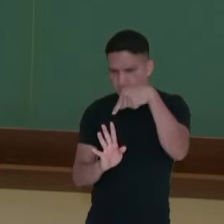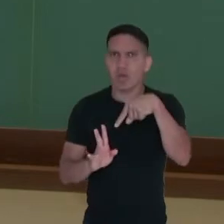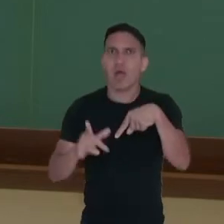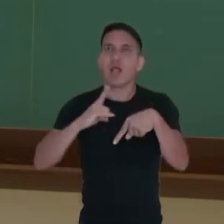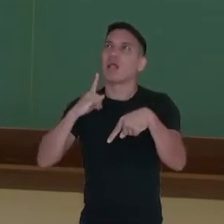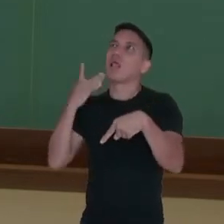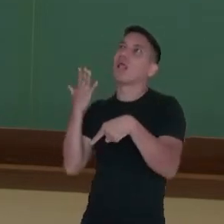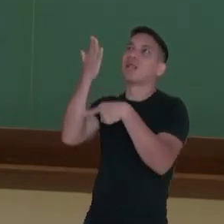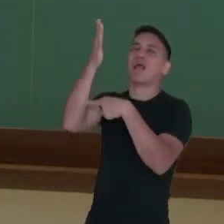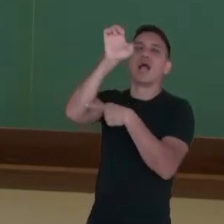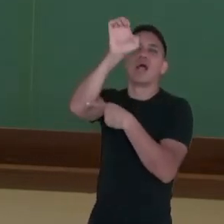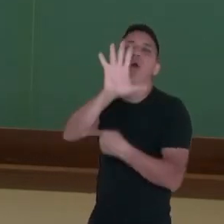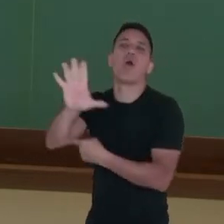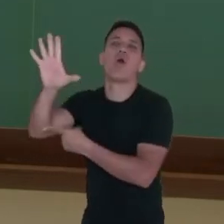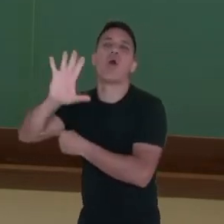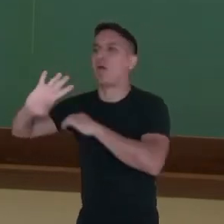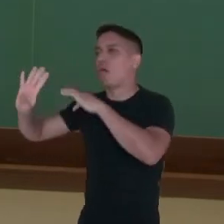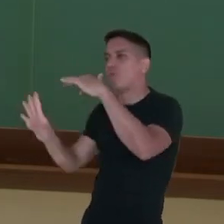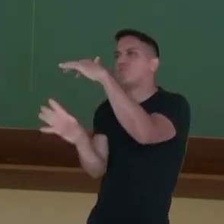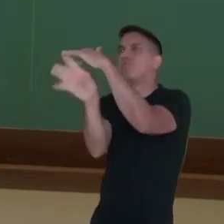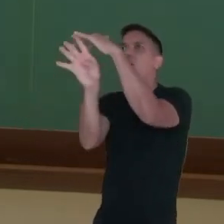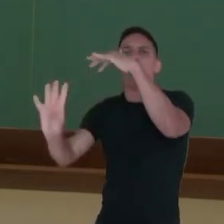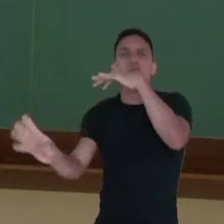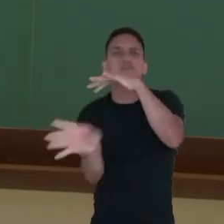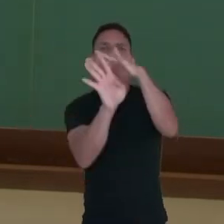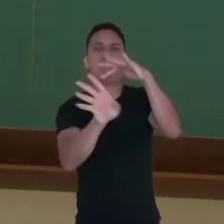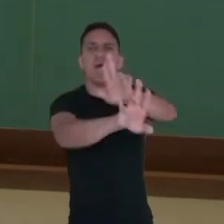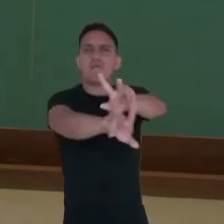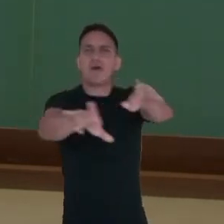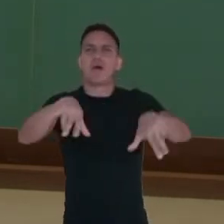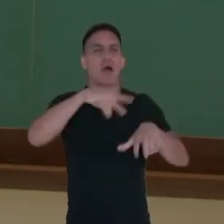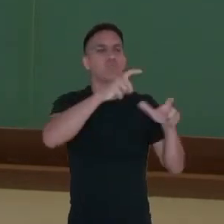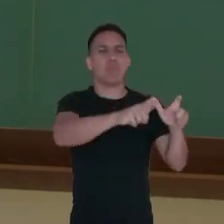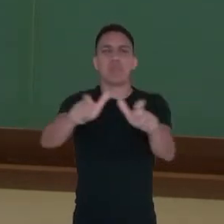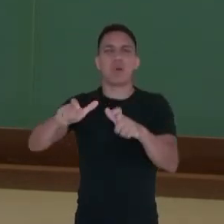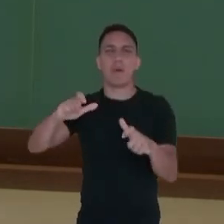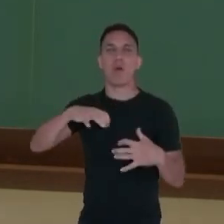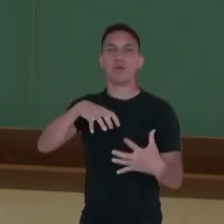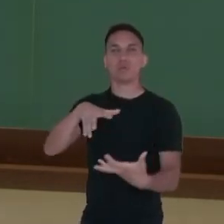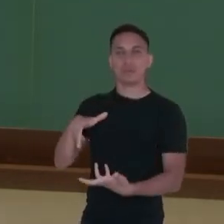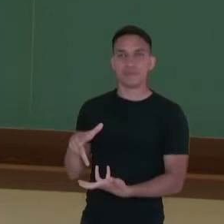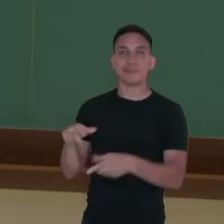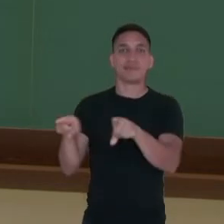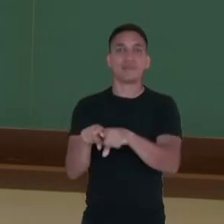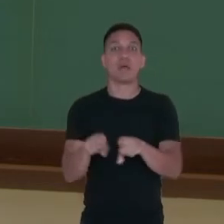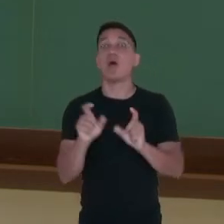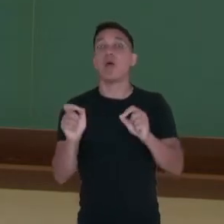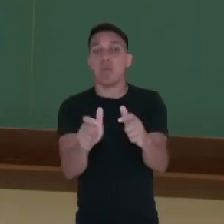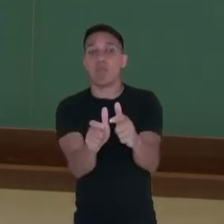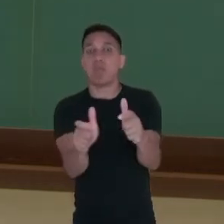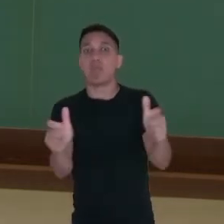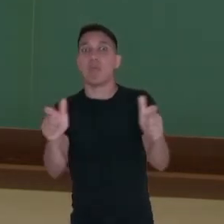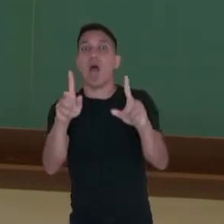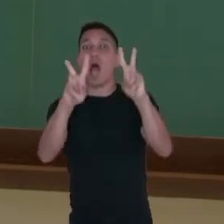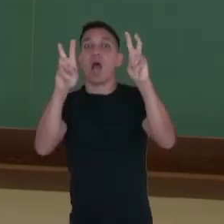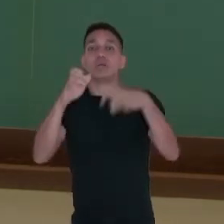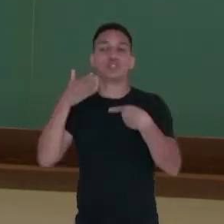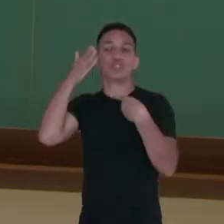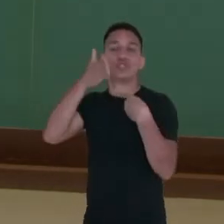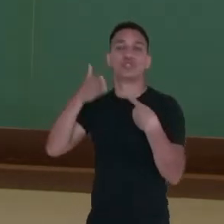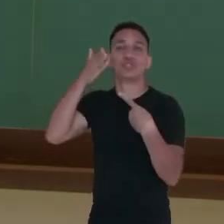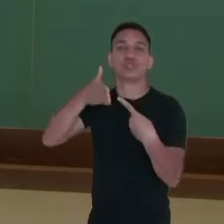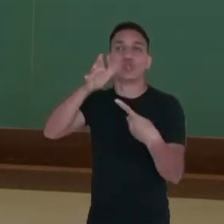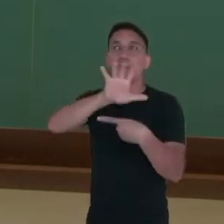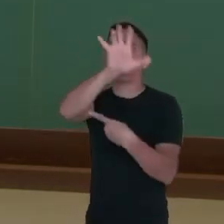Europa, recebendo migrantes de outras partes do mundo. E a questão do crescimento do discurso da xenofobia em muitos países